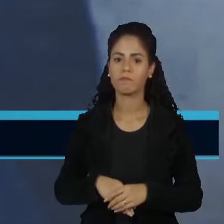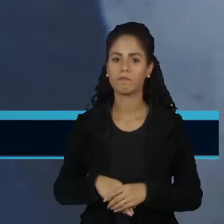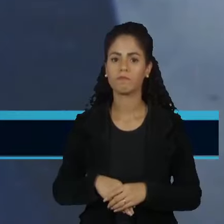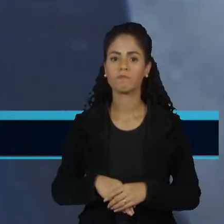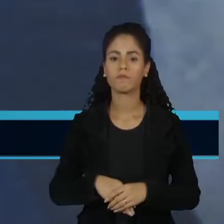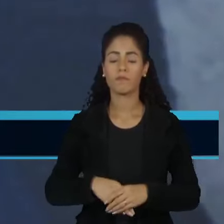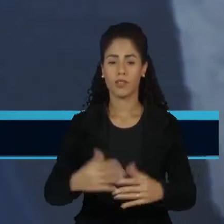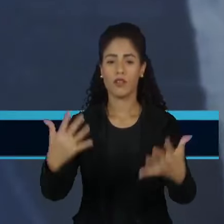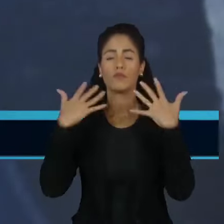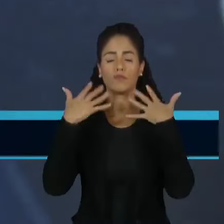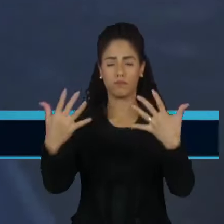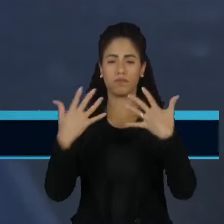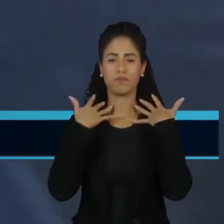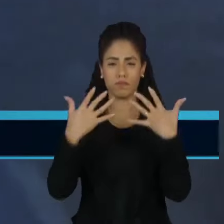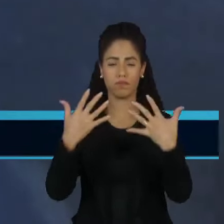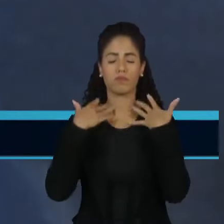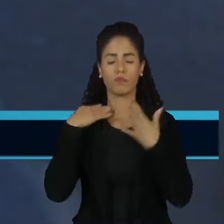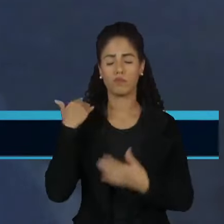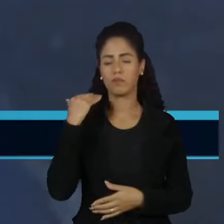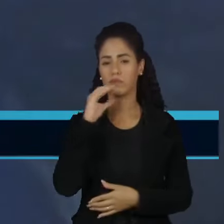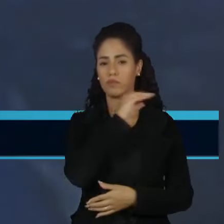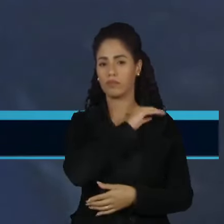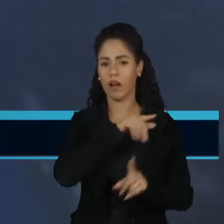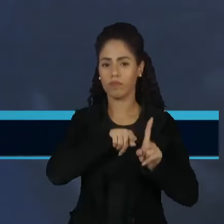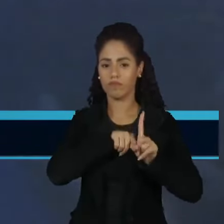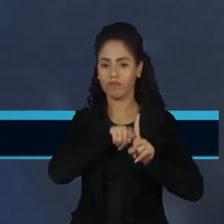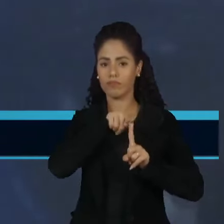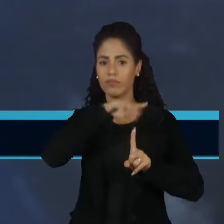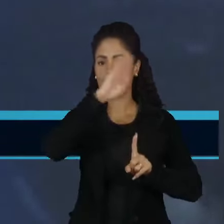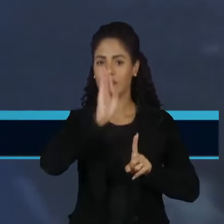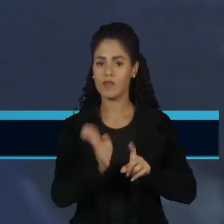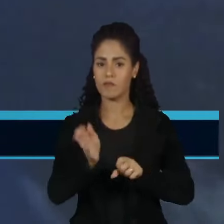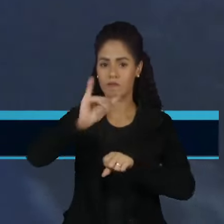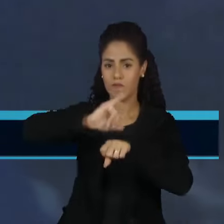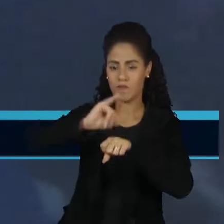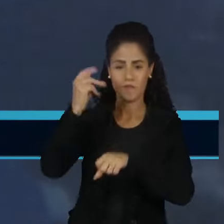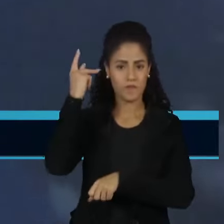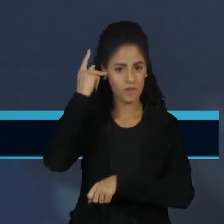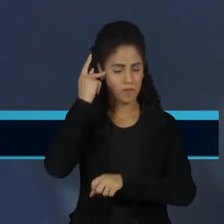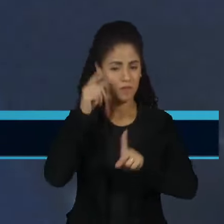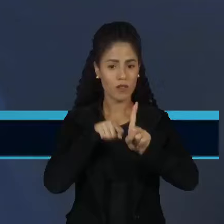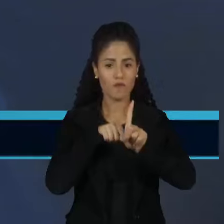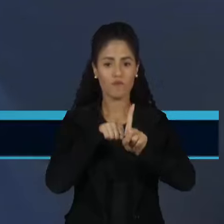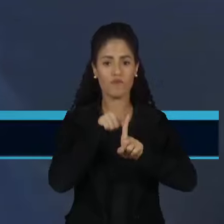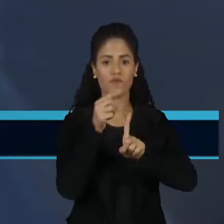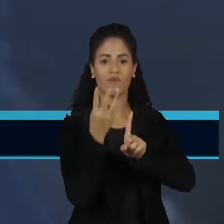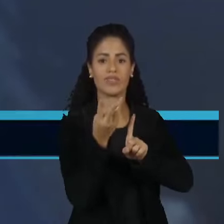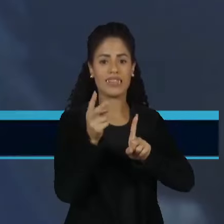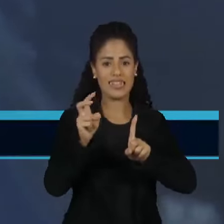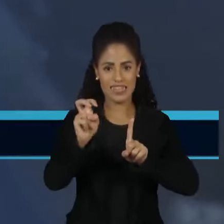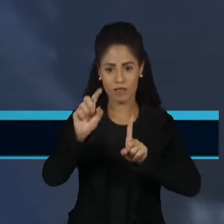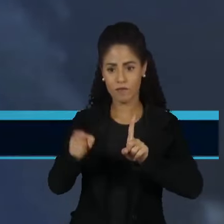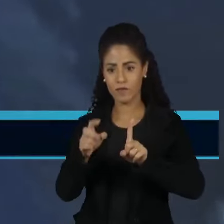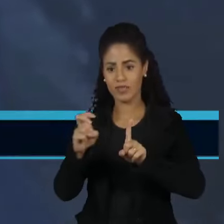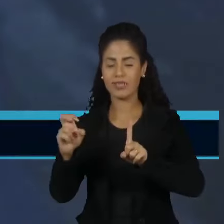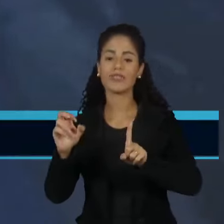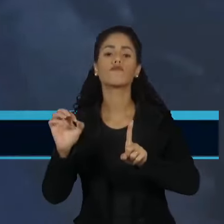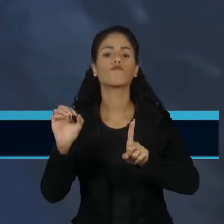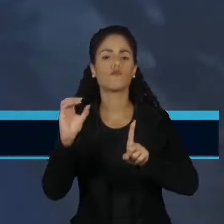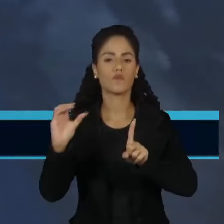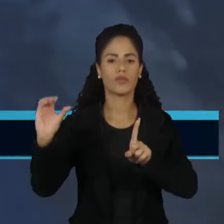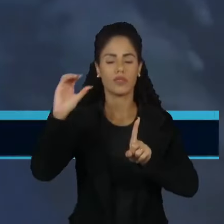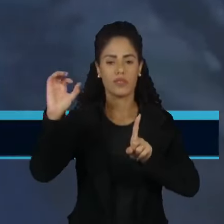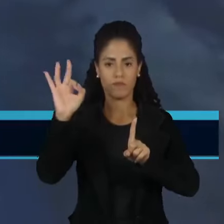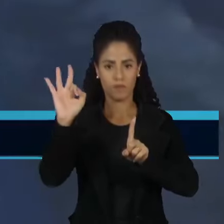A onda de calor segue forte em boa parte do país. Aqui na capital paulista, a temperatura chegou a 35,5 graus Celsius